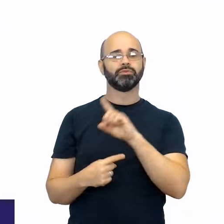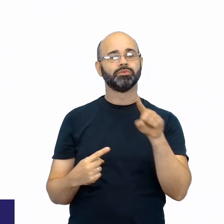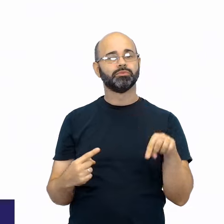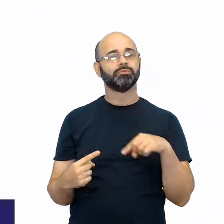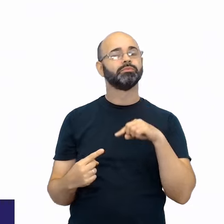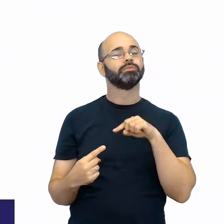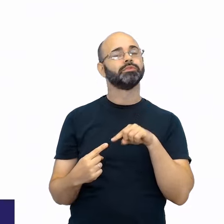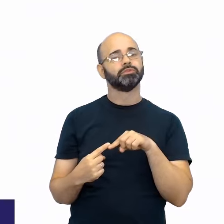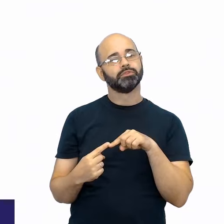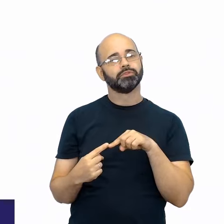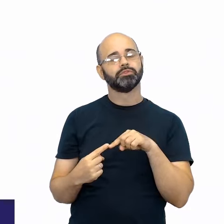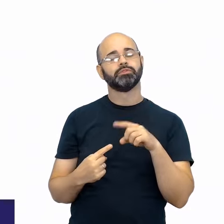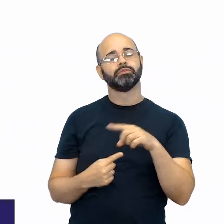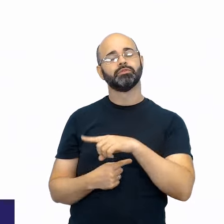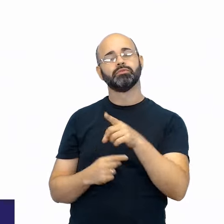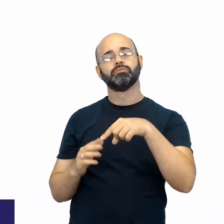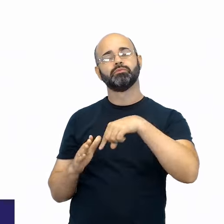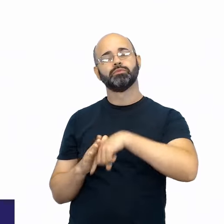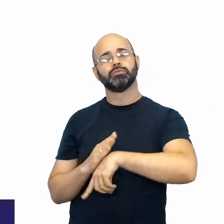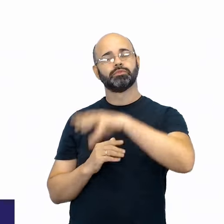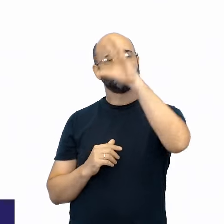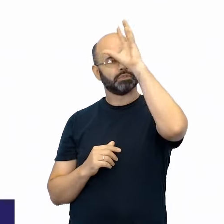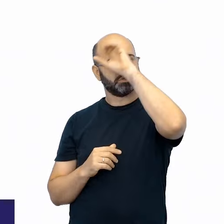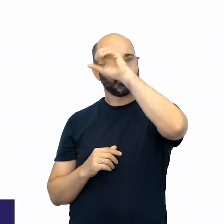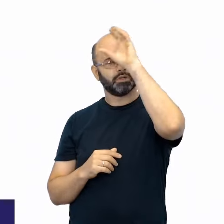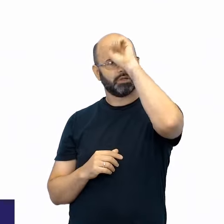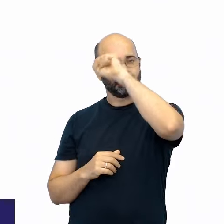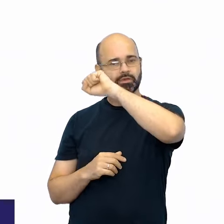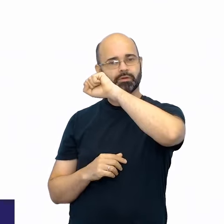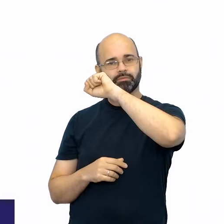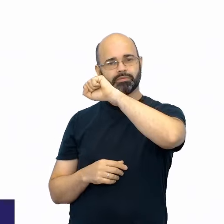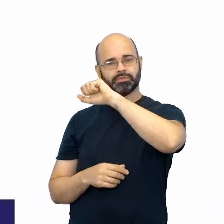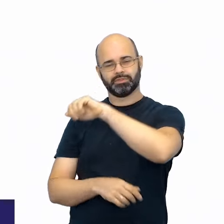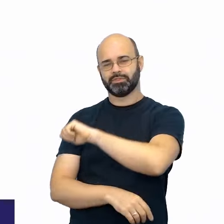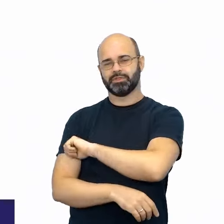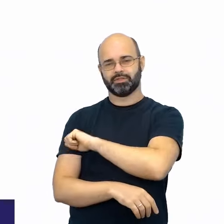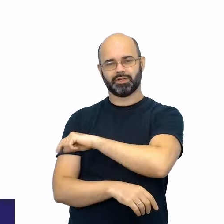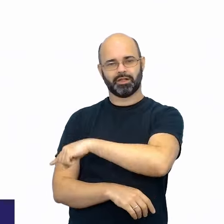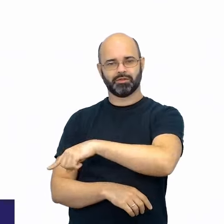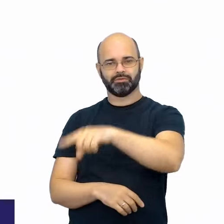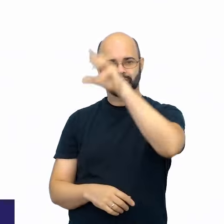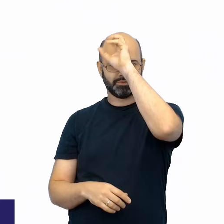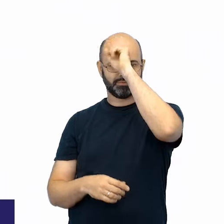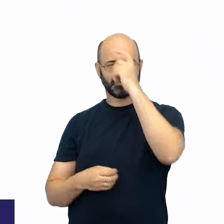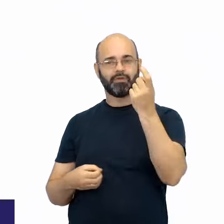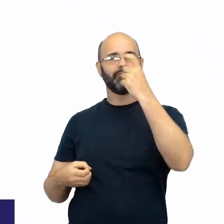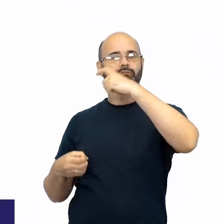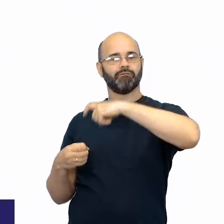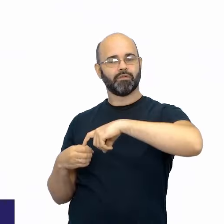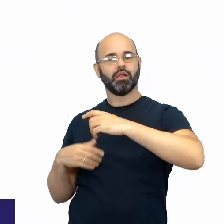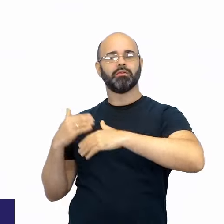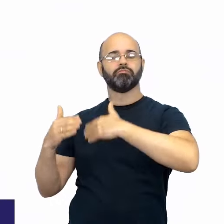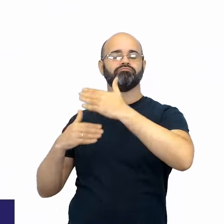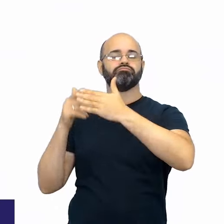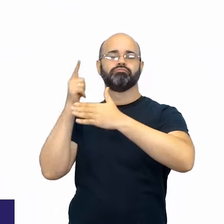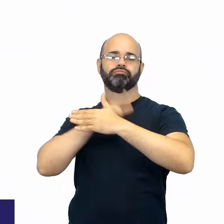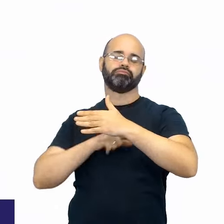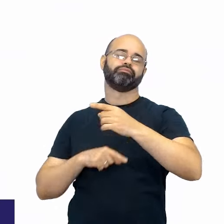recuperar e aprofundar as aprendizagens dos nossos estudantes. Então, neste segundo